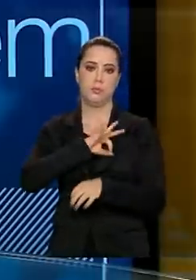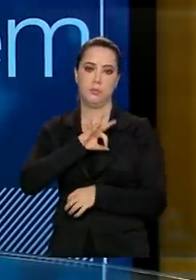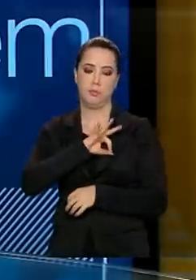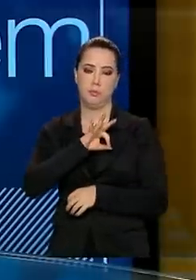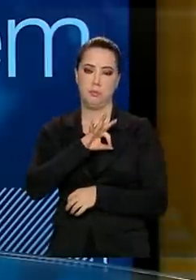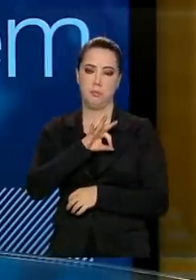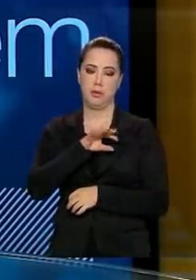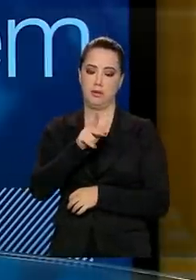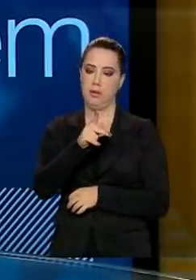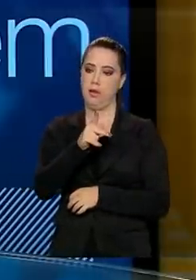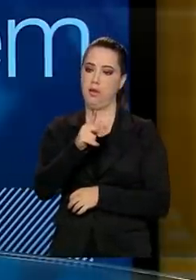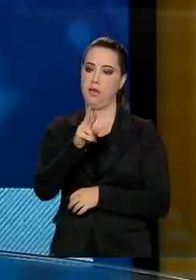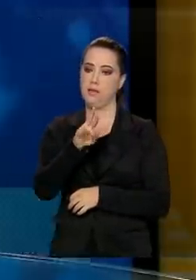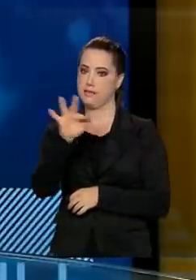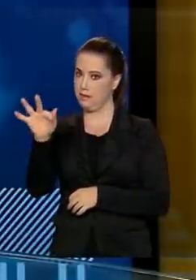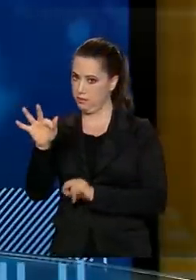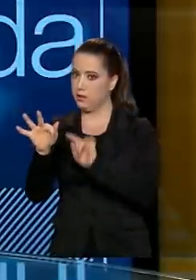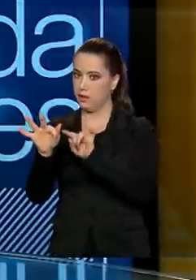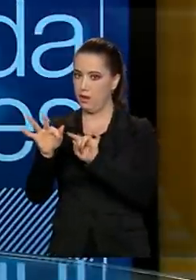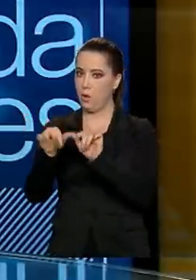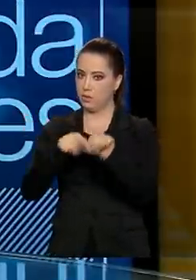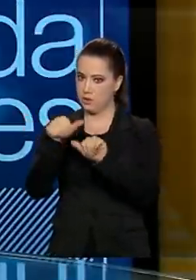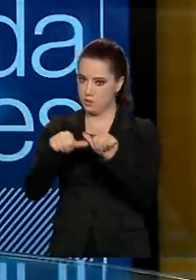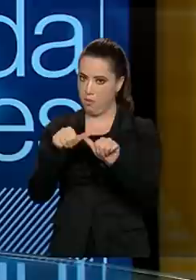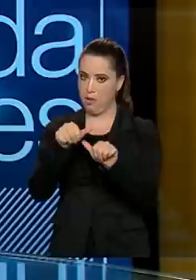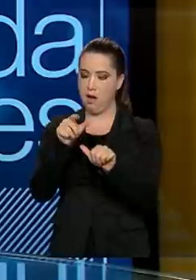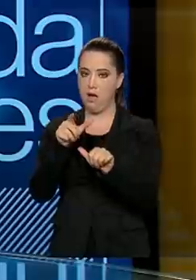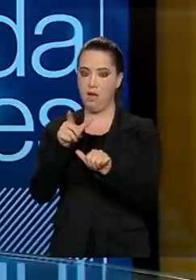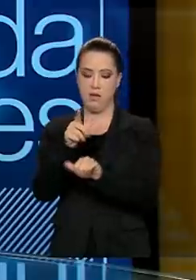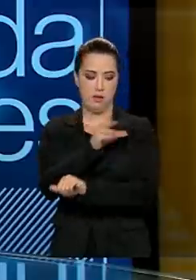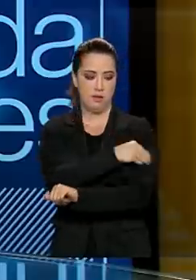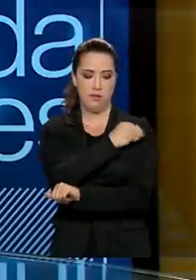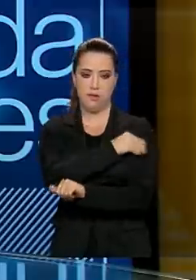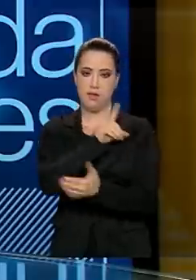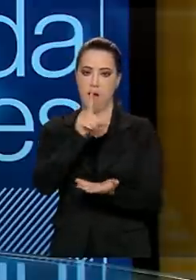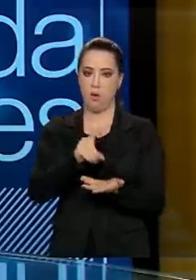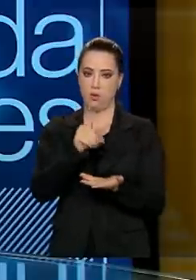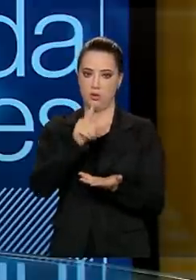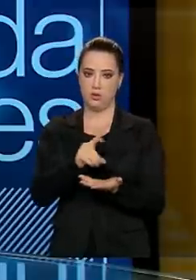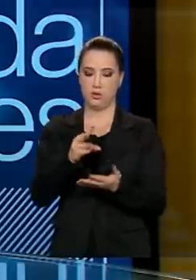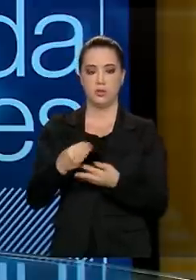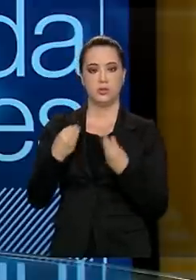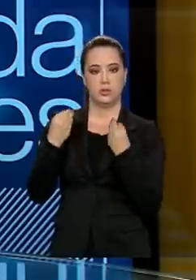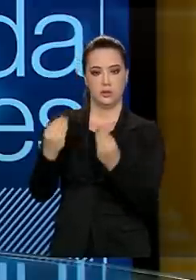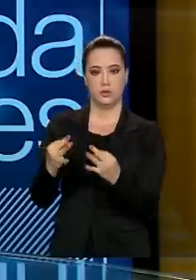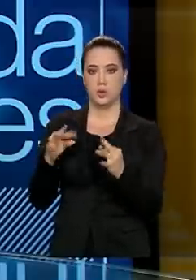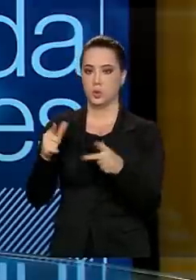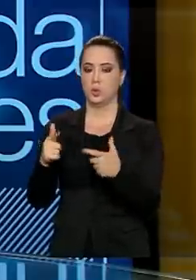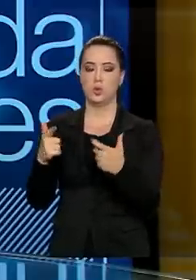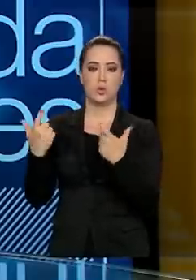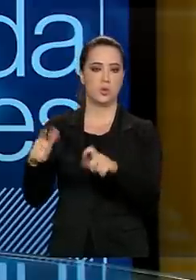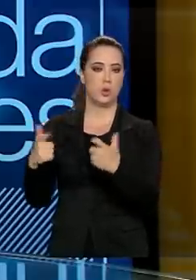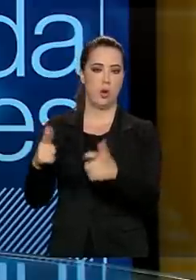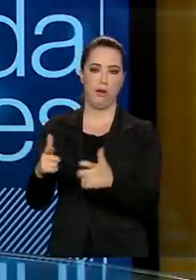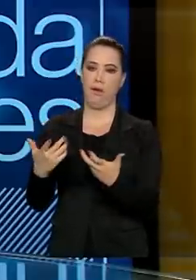Então, nós utilizamos e colocamos à disposição da sociedade todos os laboratórios de química,